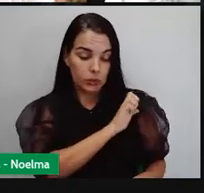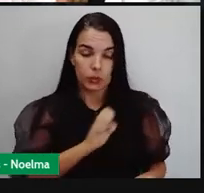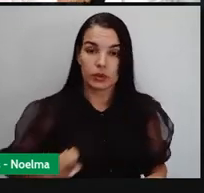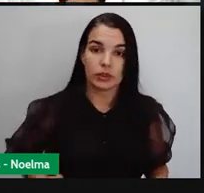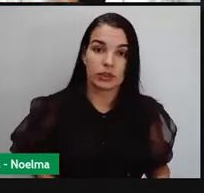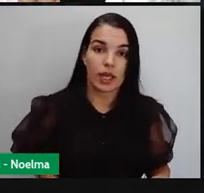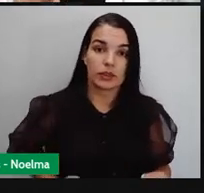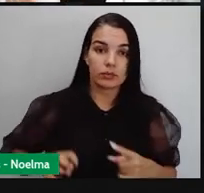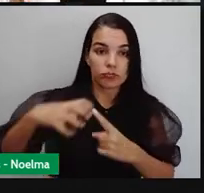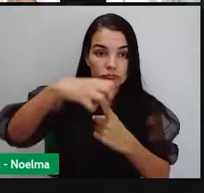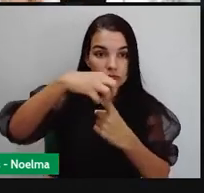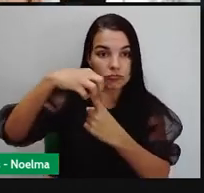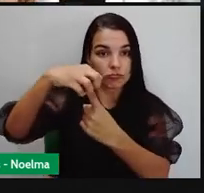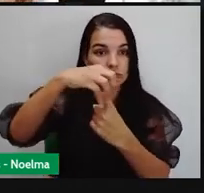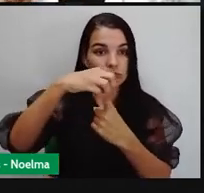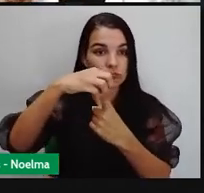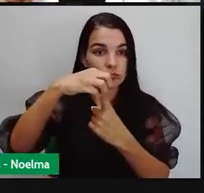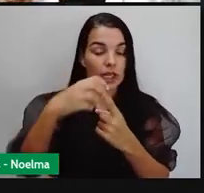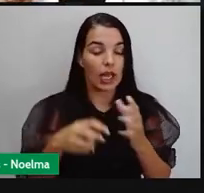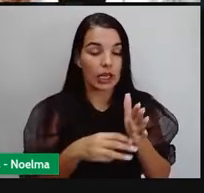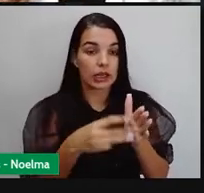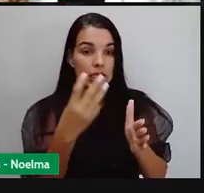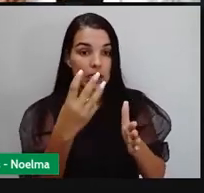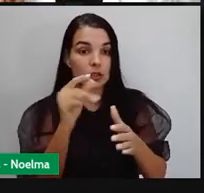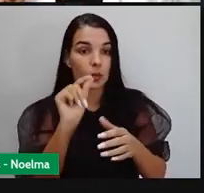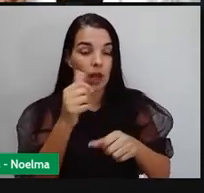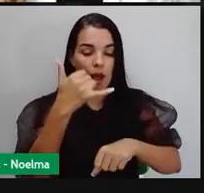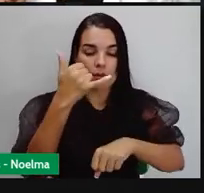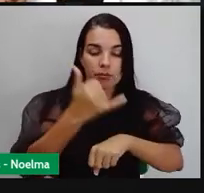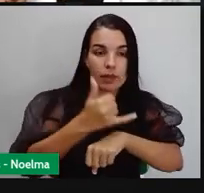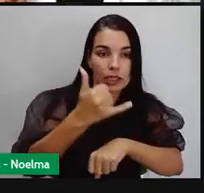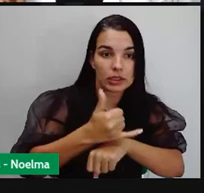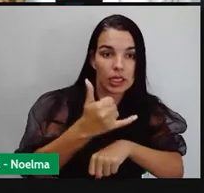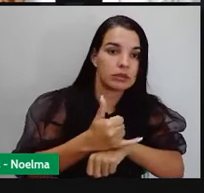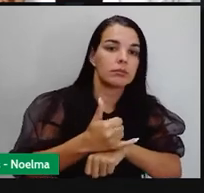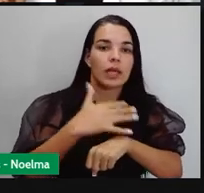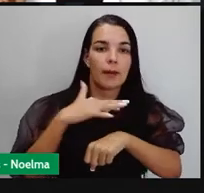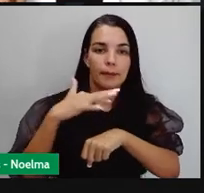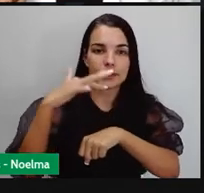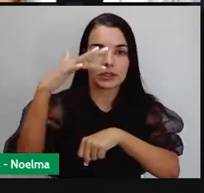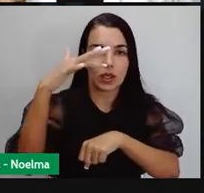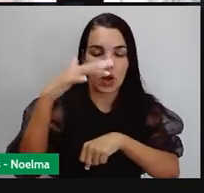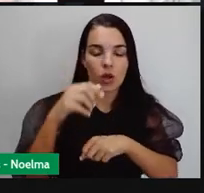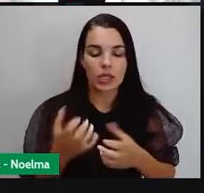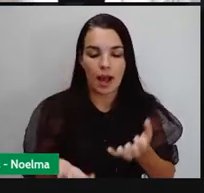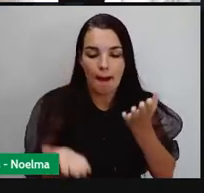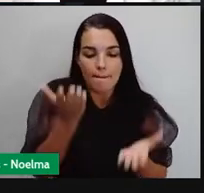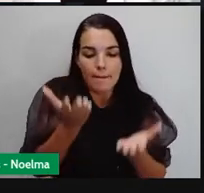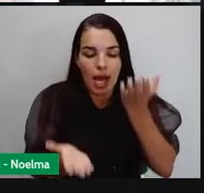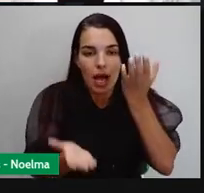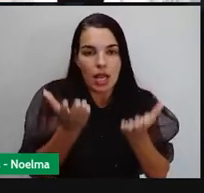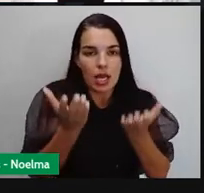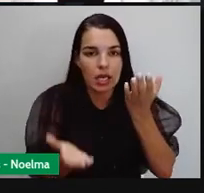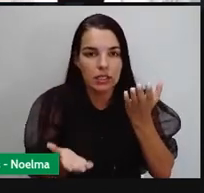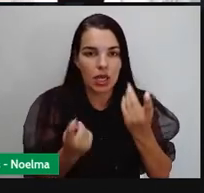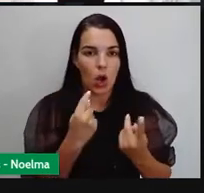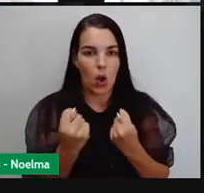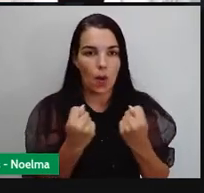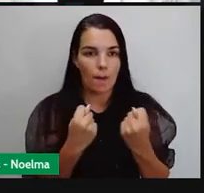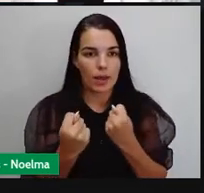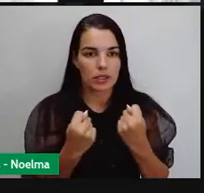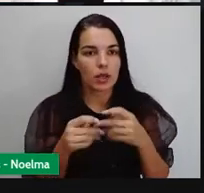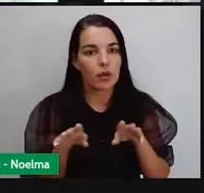características dele. O metalismo, a ambição pela balança comercial positiva e o